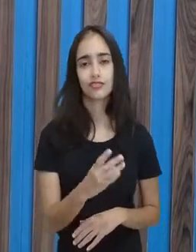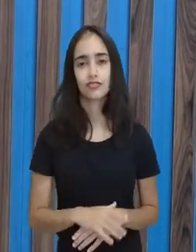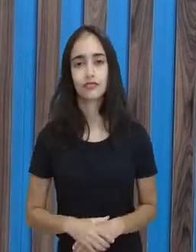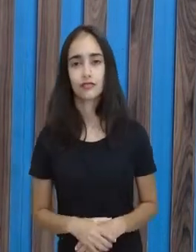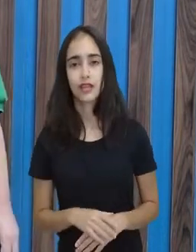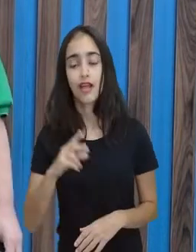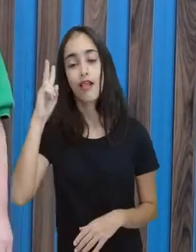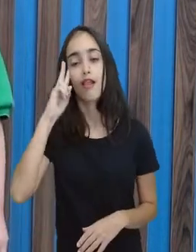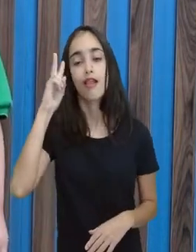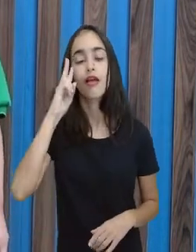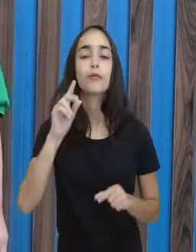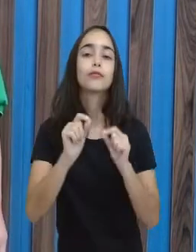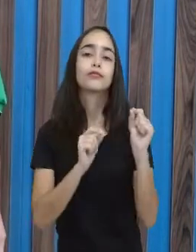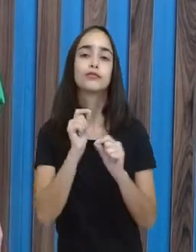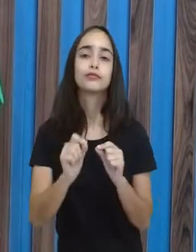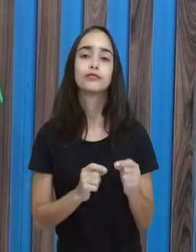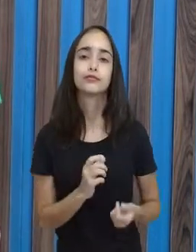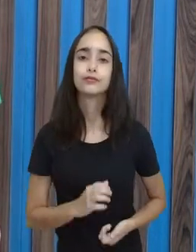isso aqui?